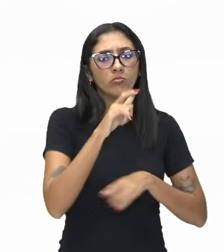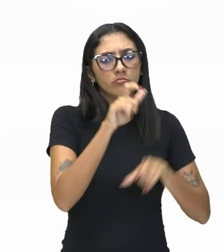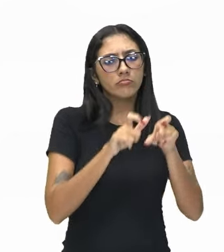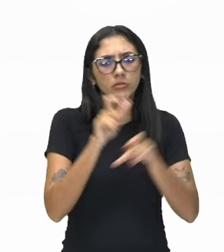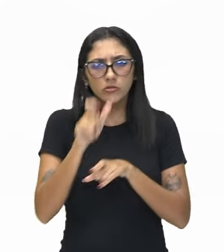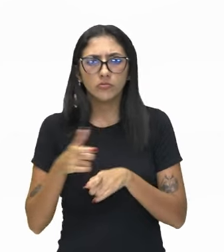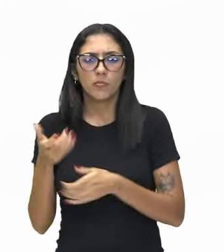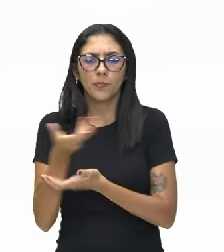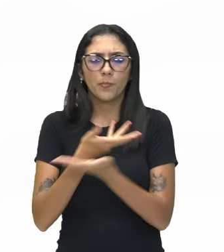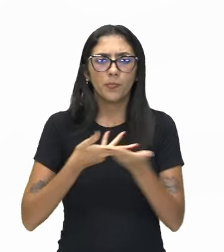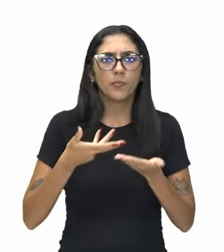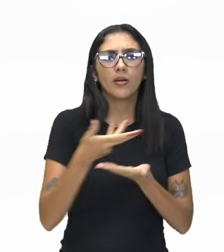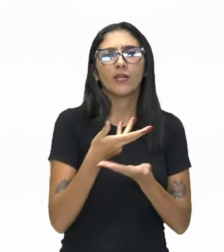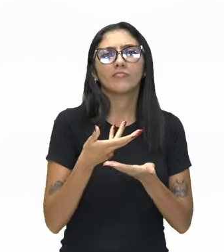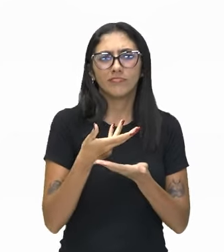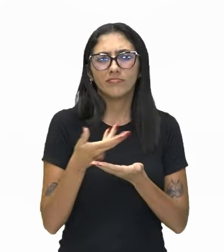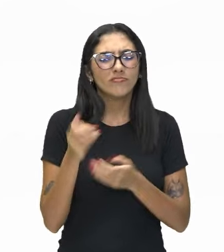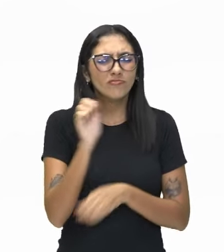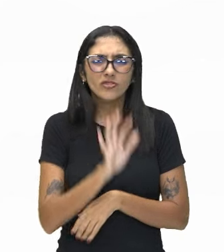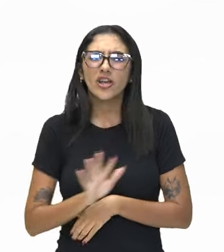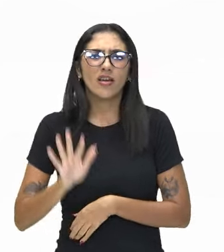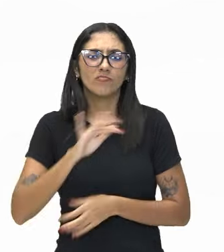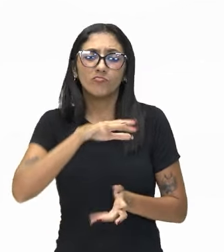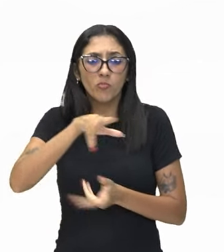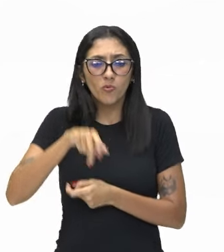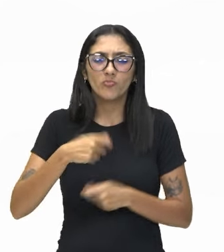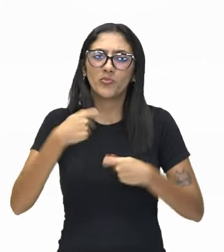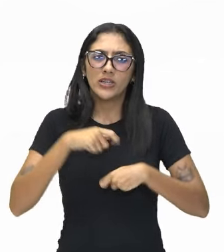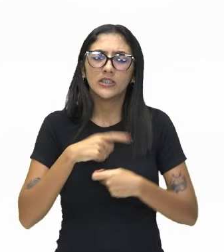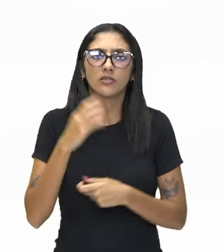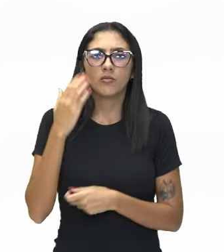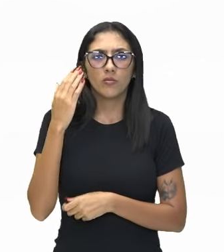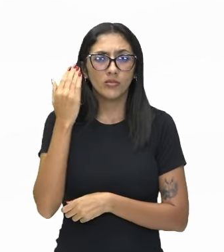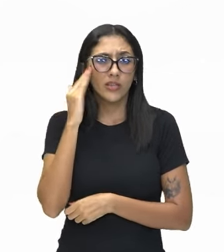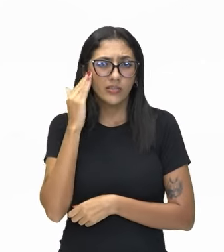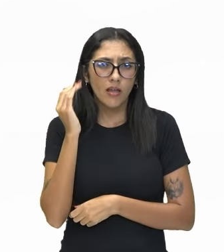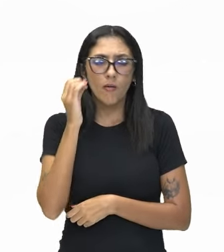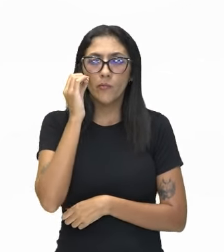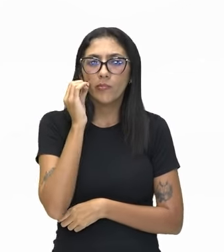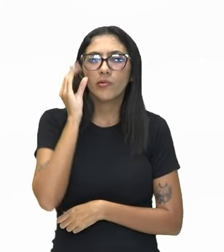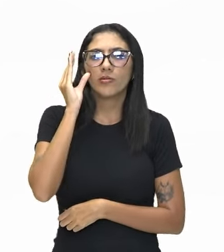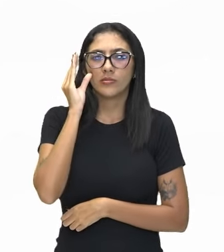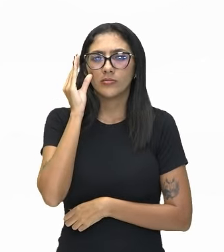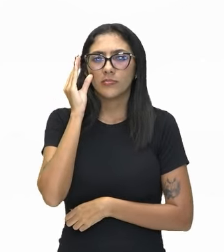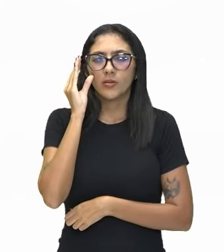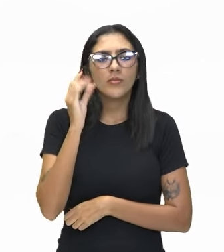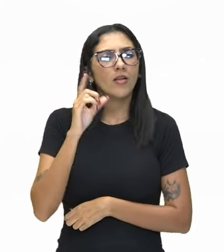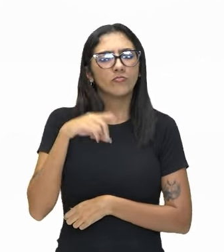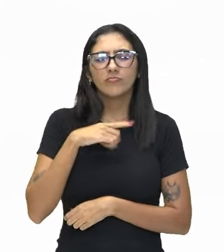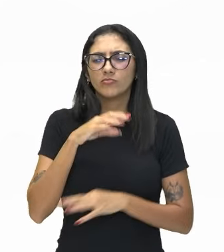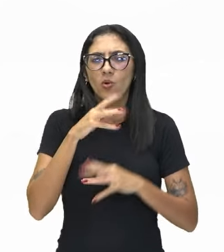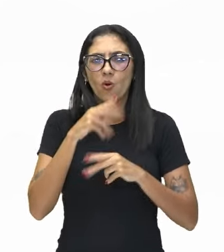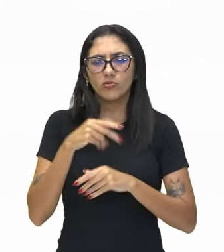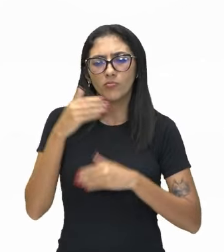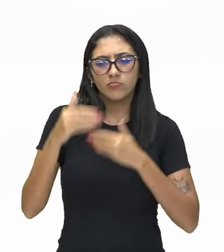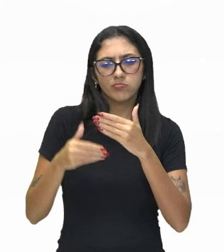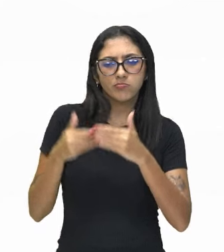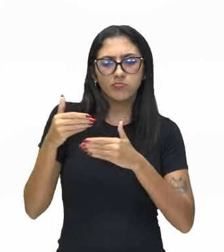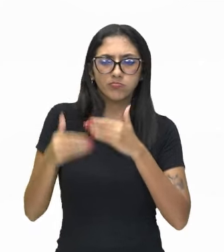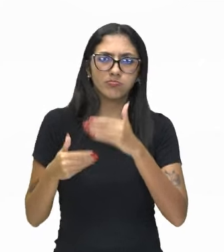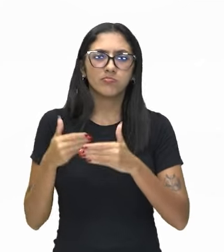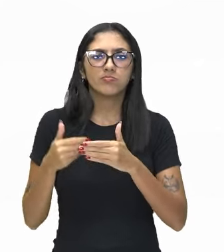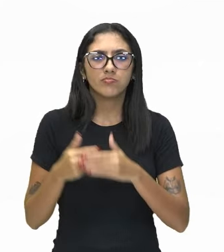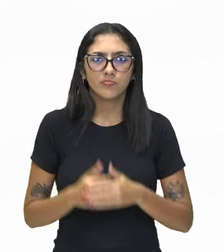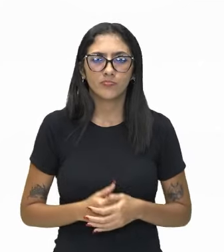relacionar com o mundo. Tá certo? Então, é um processo que acontece. E nesse processo todo, eu tenho que